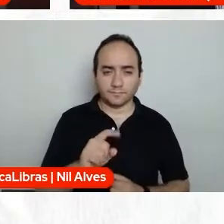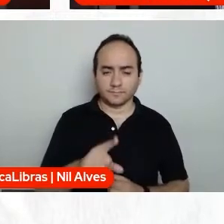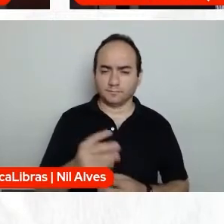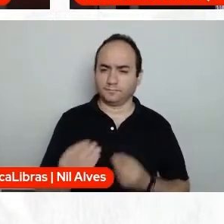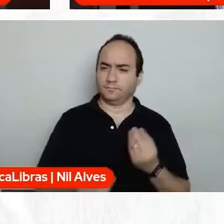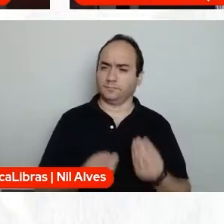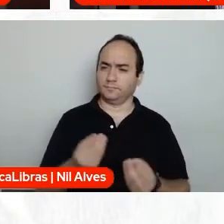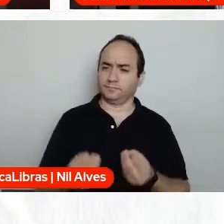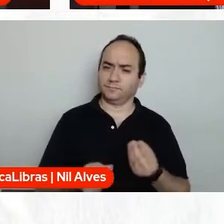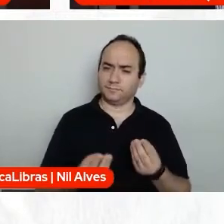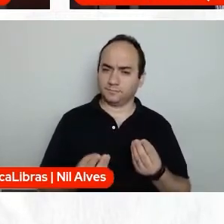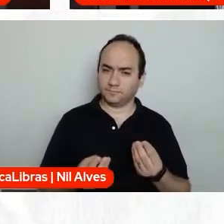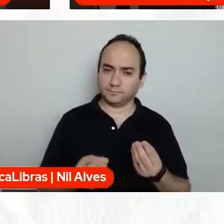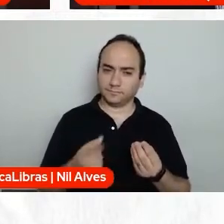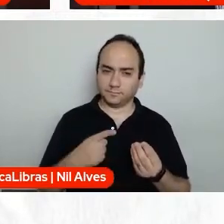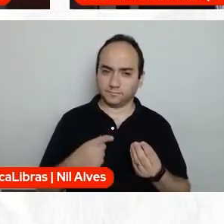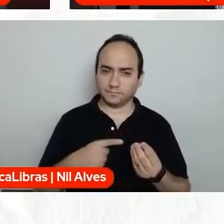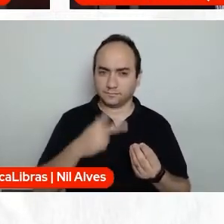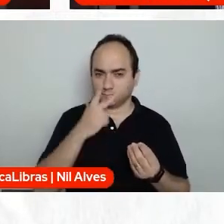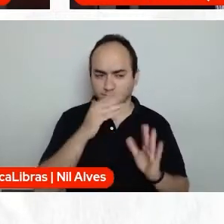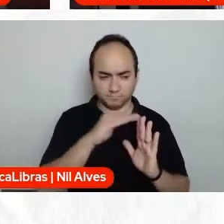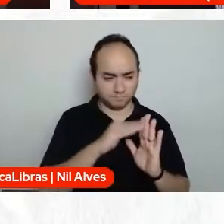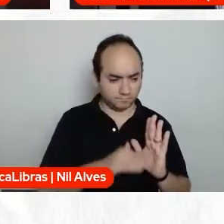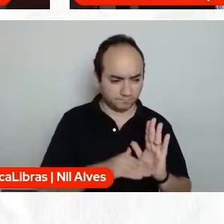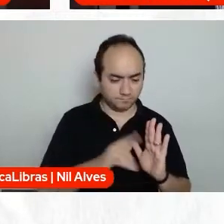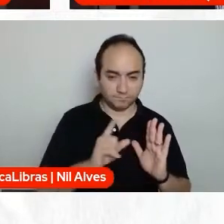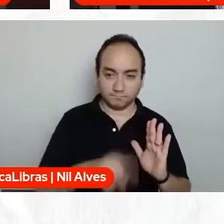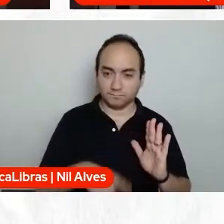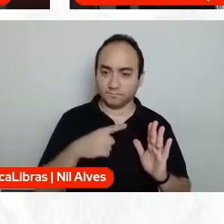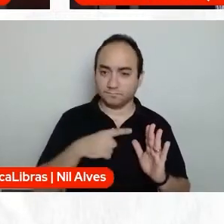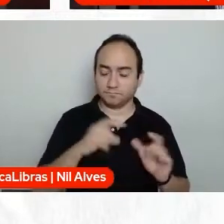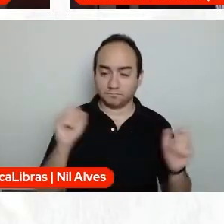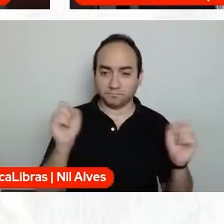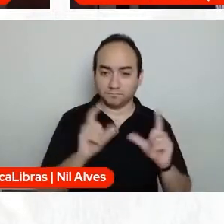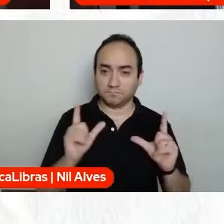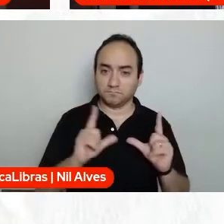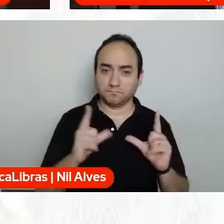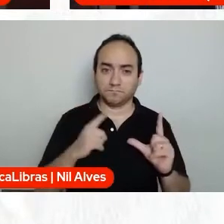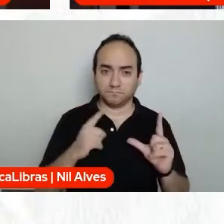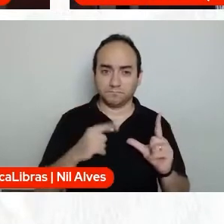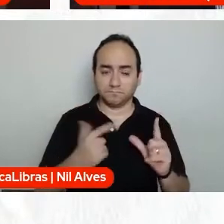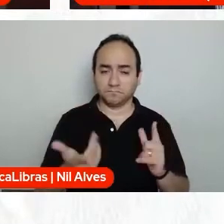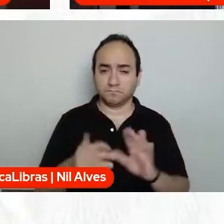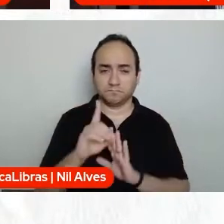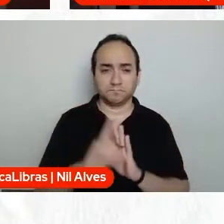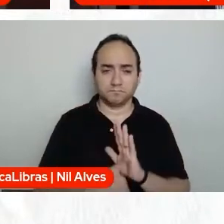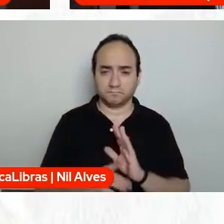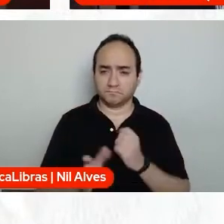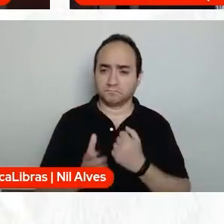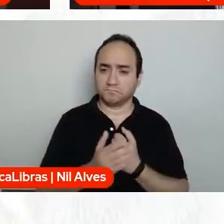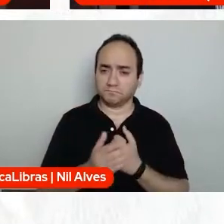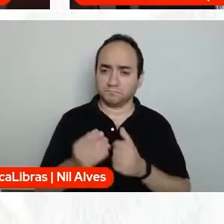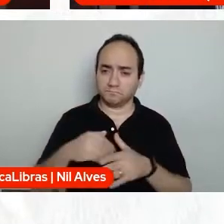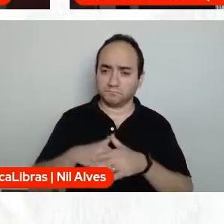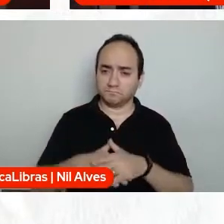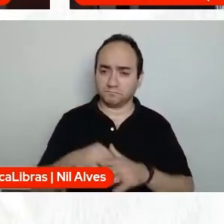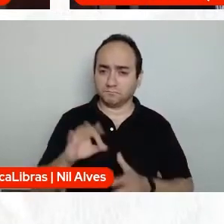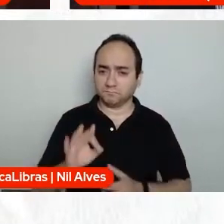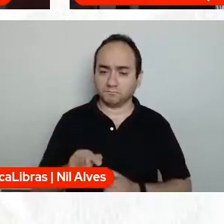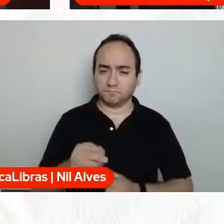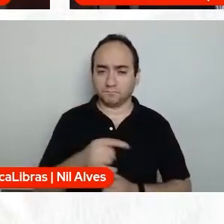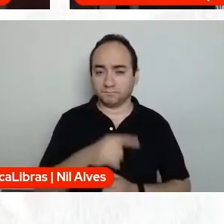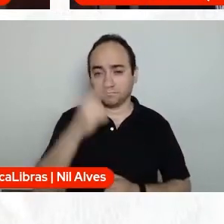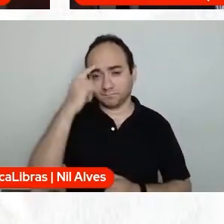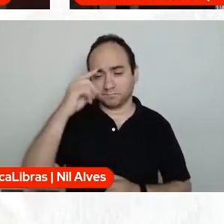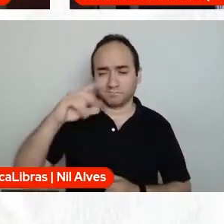assim, né? Quanto menor, mais chocados eles ficam, porque eles acham que são direitos guardados desde